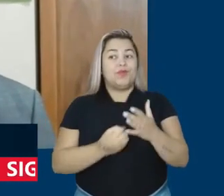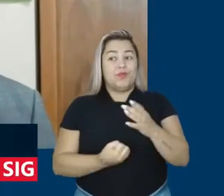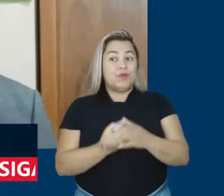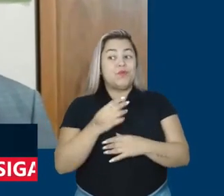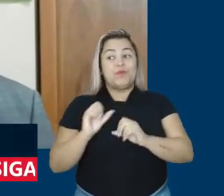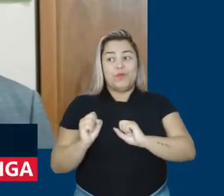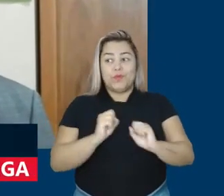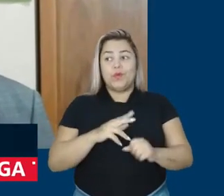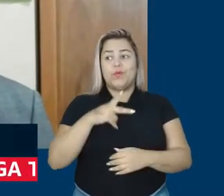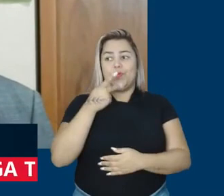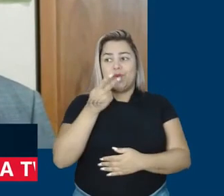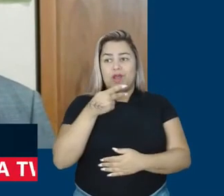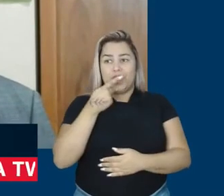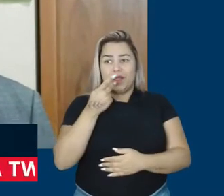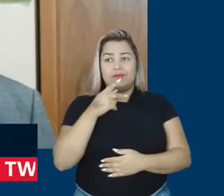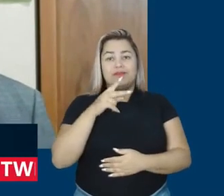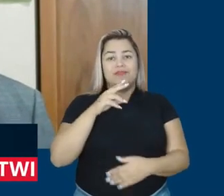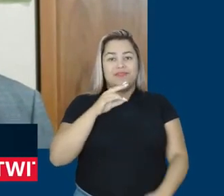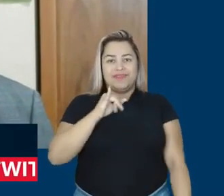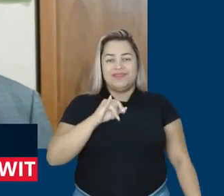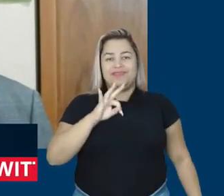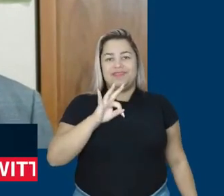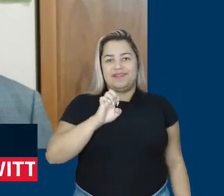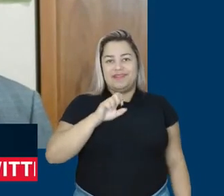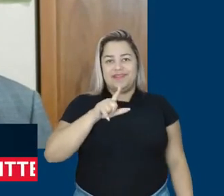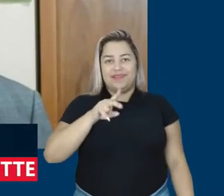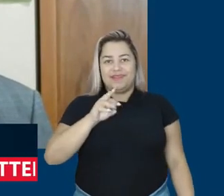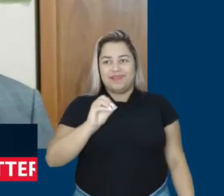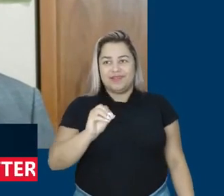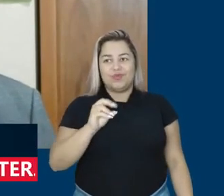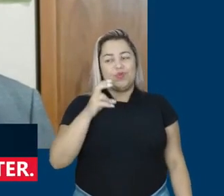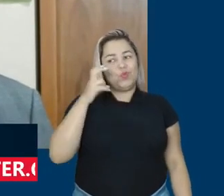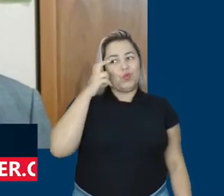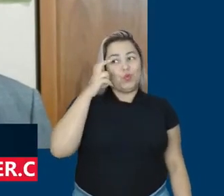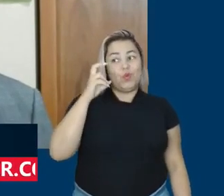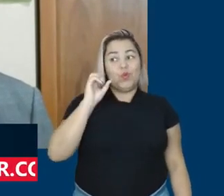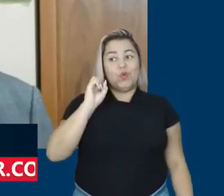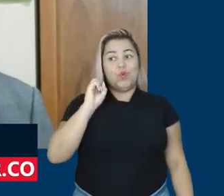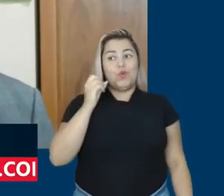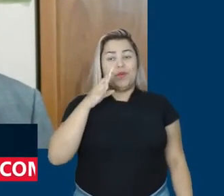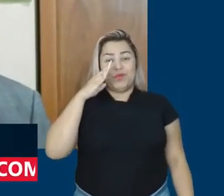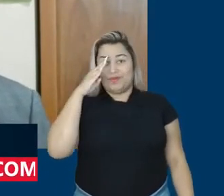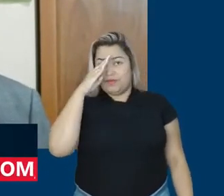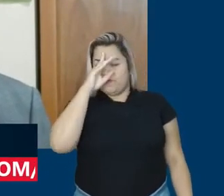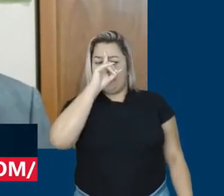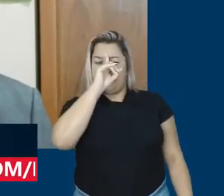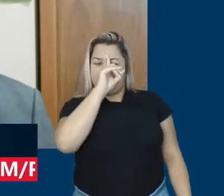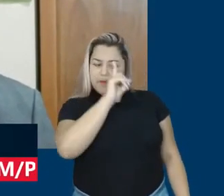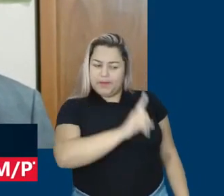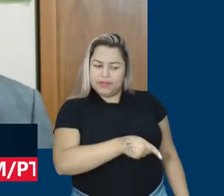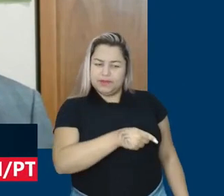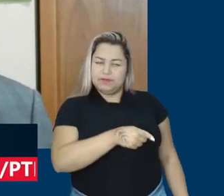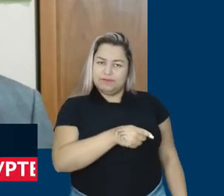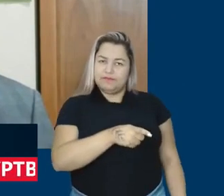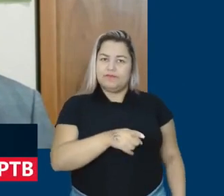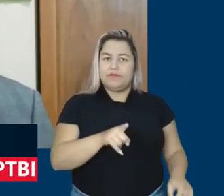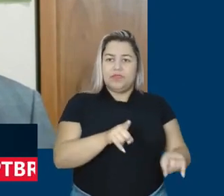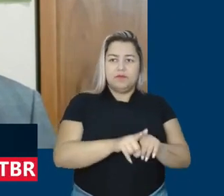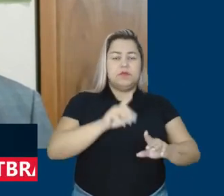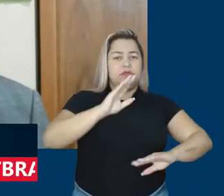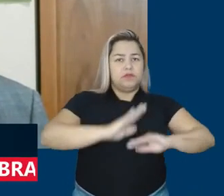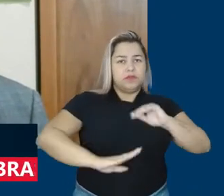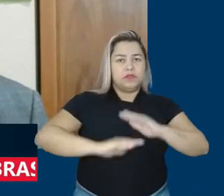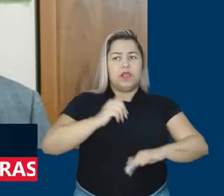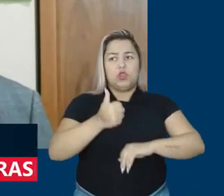pode dizer que ele tem intelecto, é melhor dizer que ele é o mandante. Bolsonaro foi o mandante desses atos